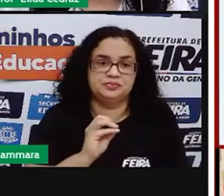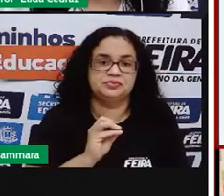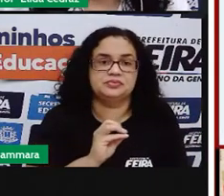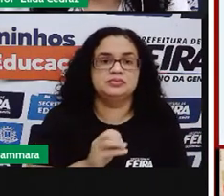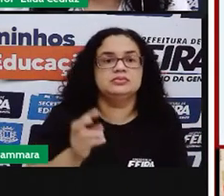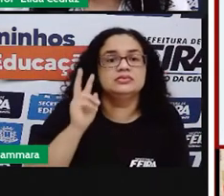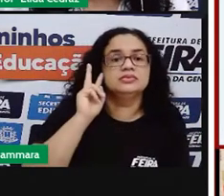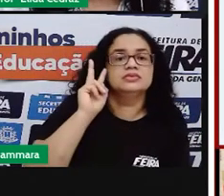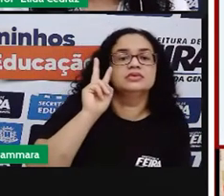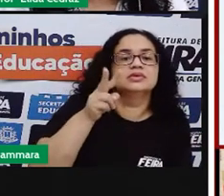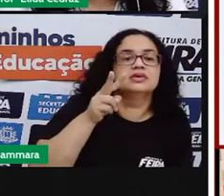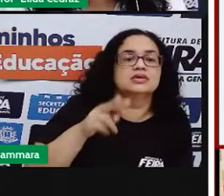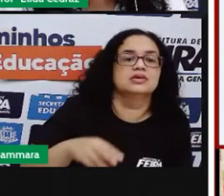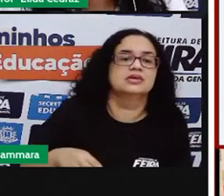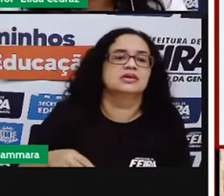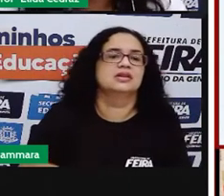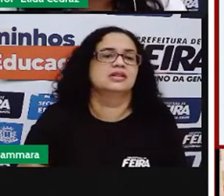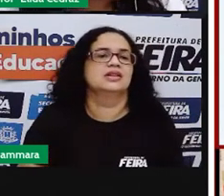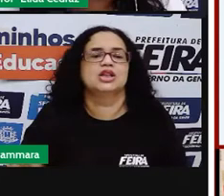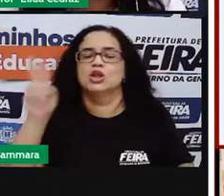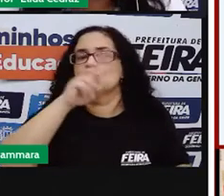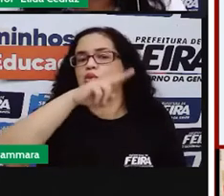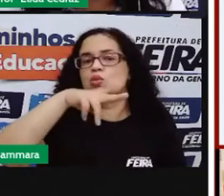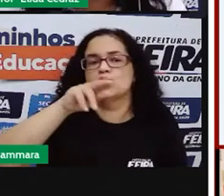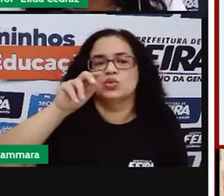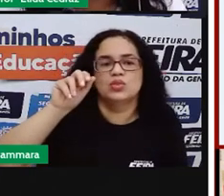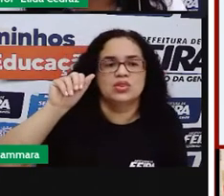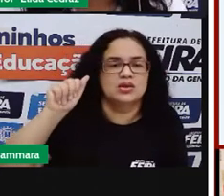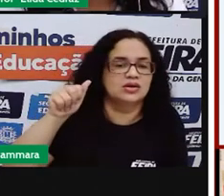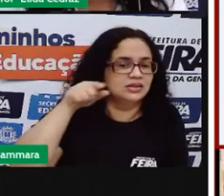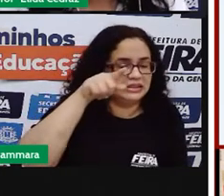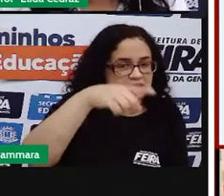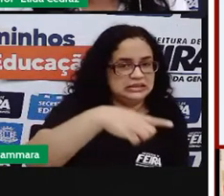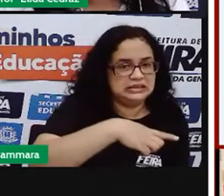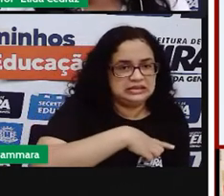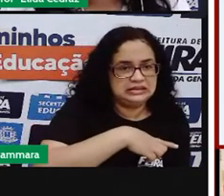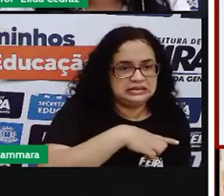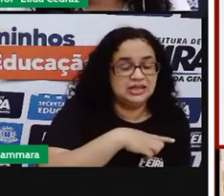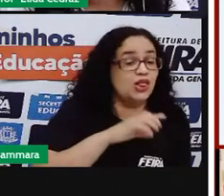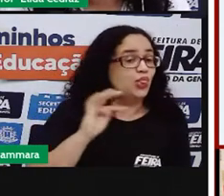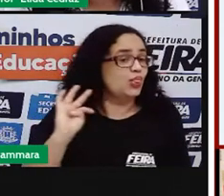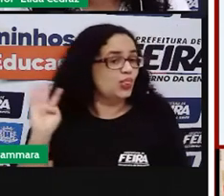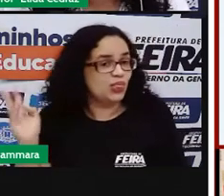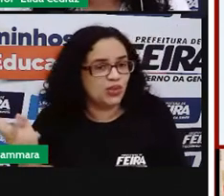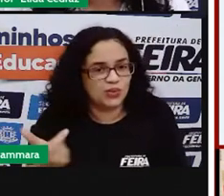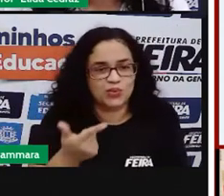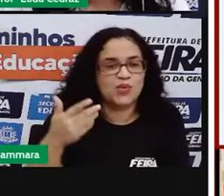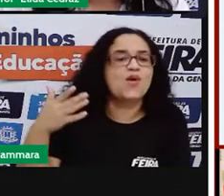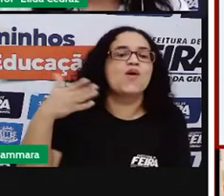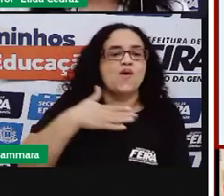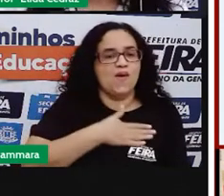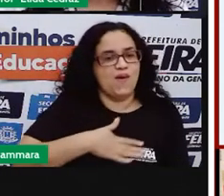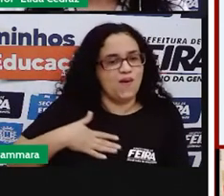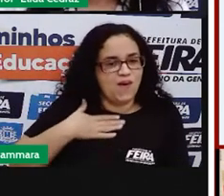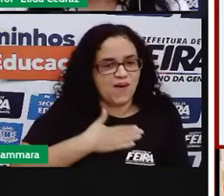E esse aqui, que nunca saiu da circulação e que todo mundo gosta.